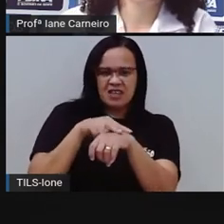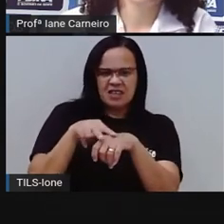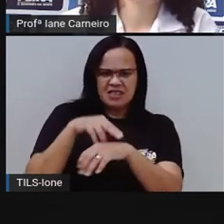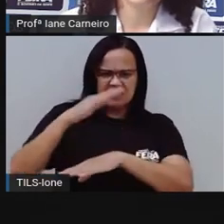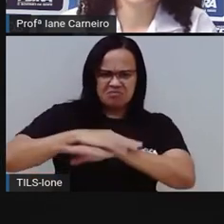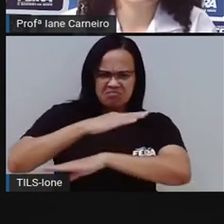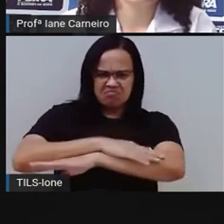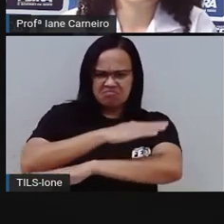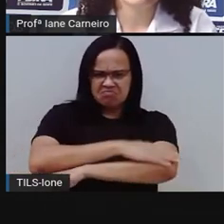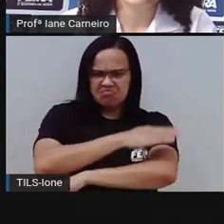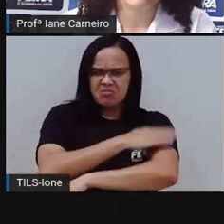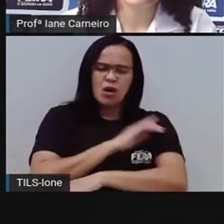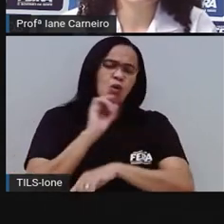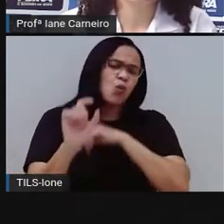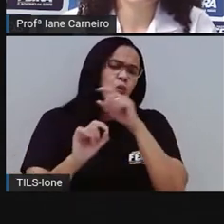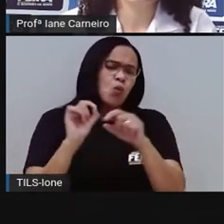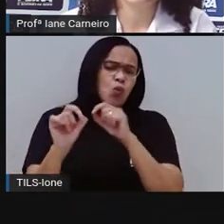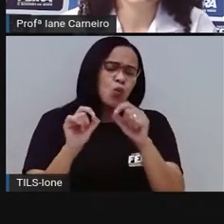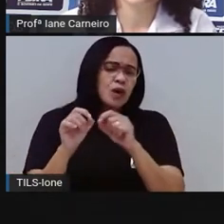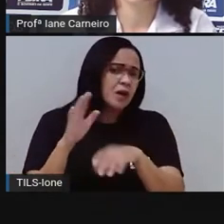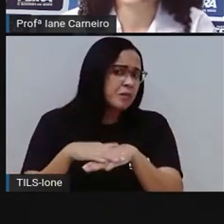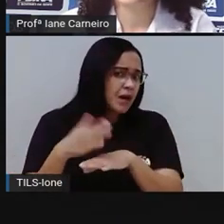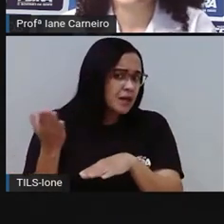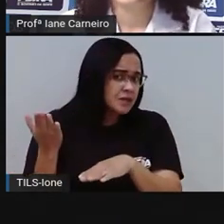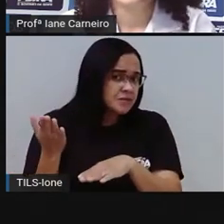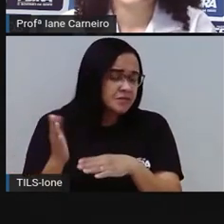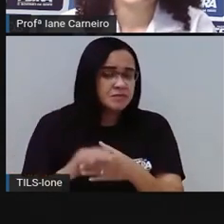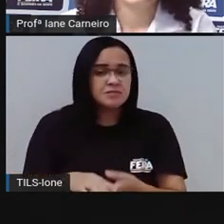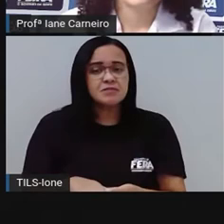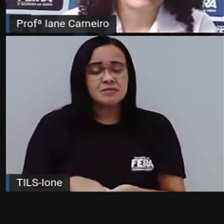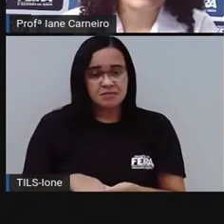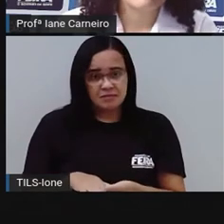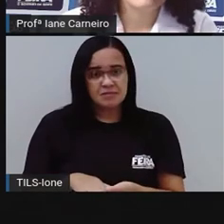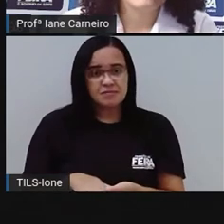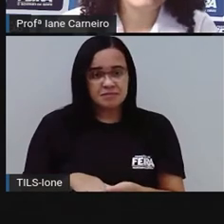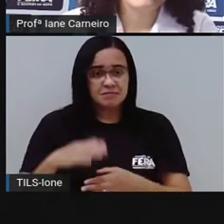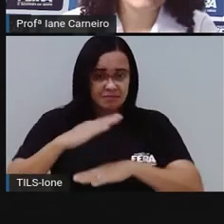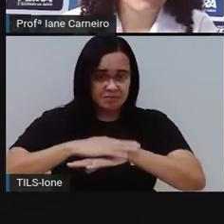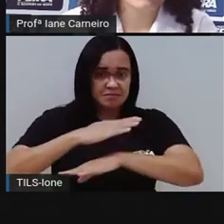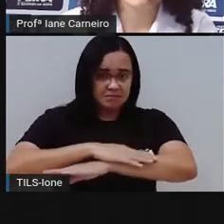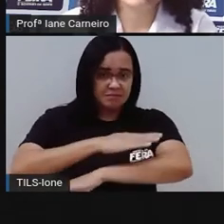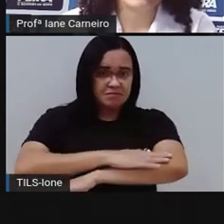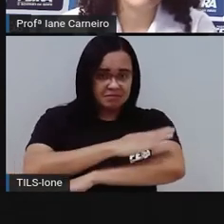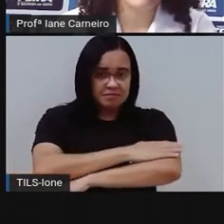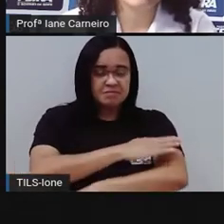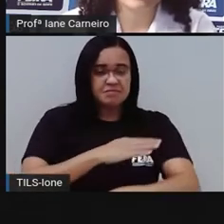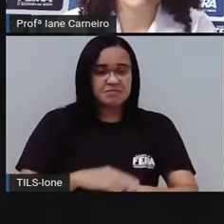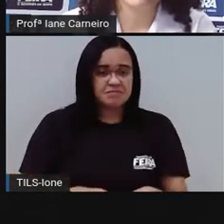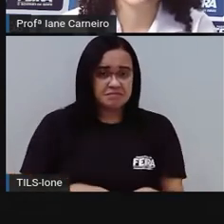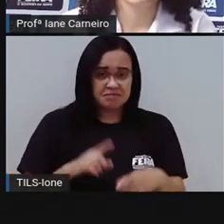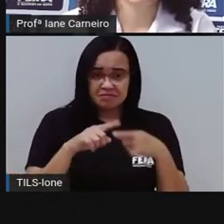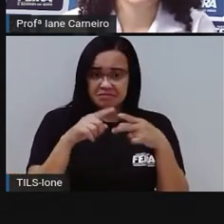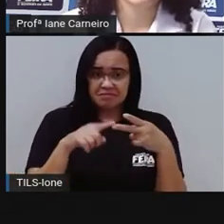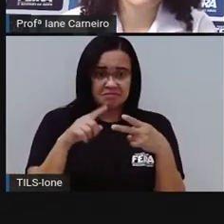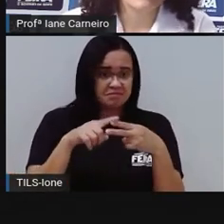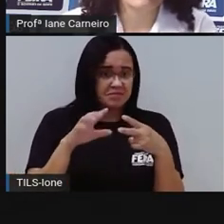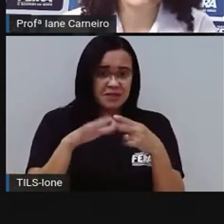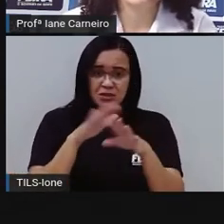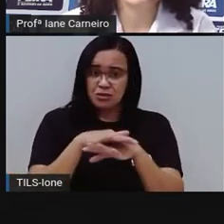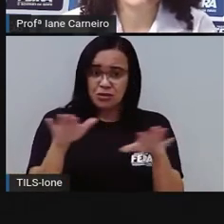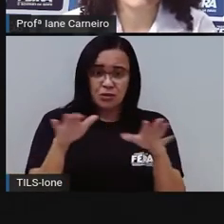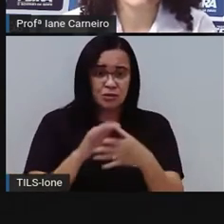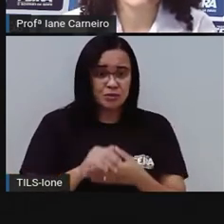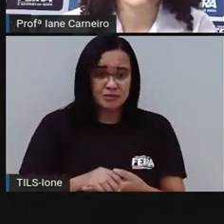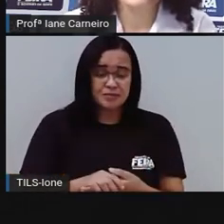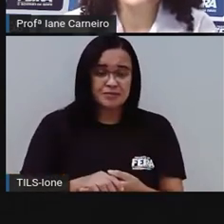O que mais que é verde? Qual mais bichinho são verdes? Sapo. Só consegue lembrar de sapo agora. Tem mais algum